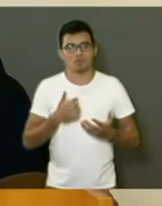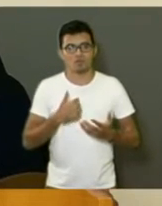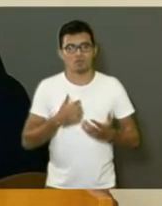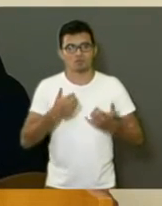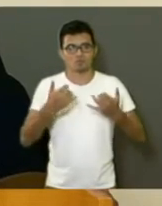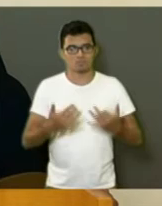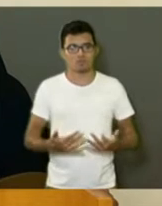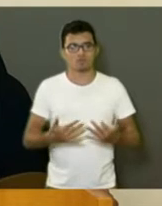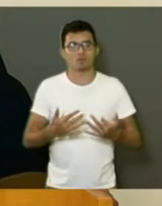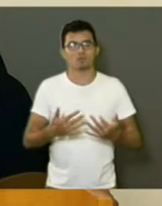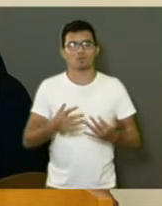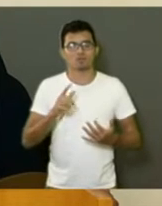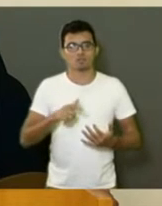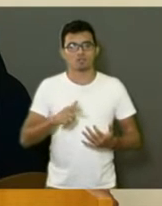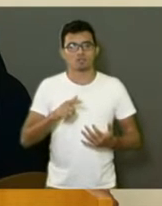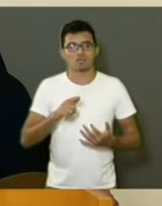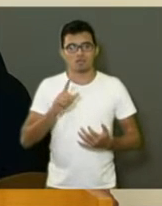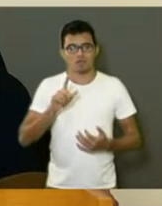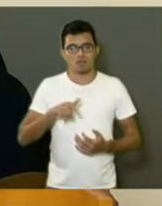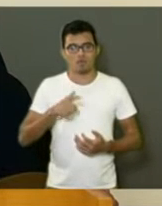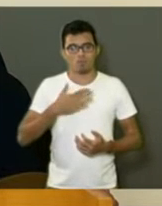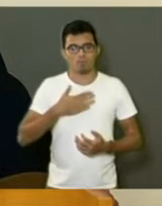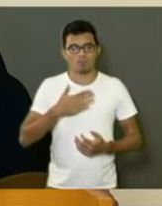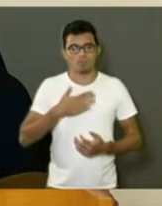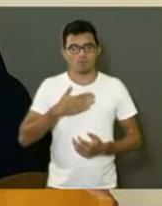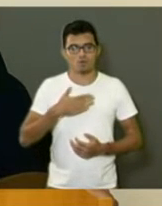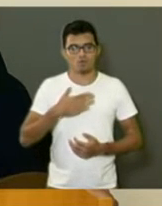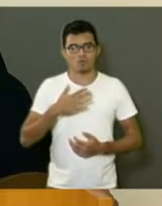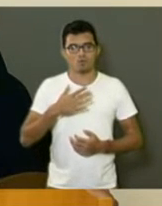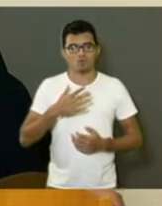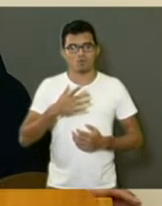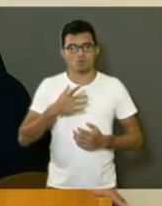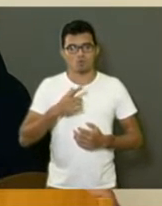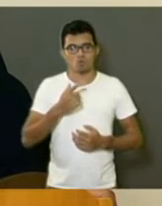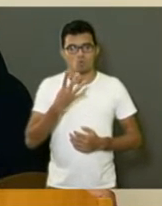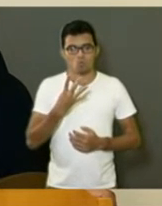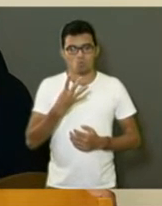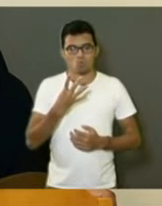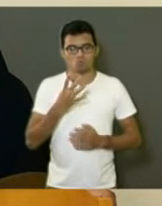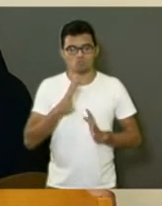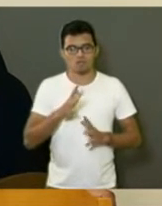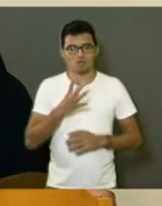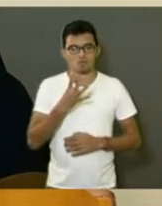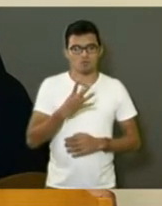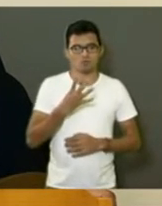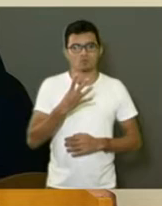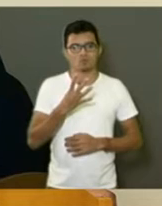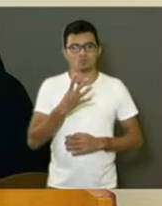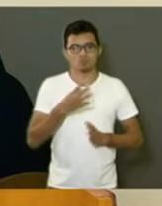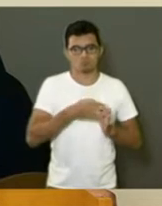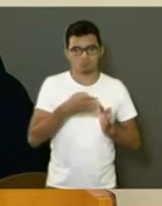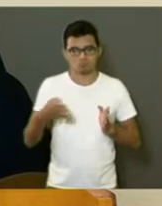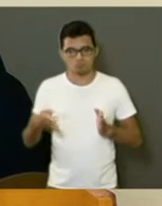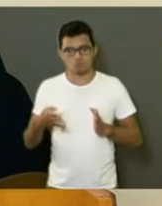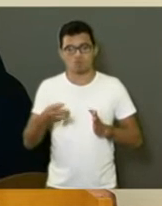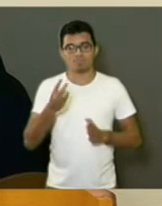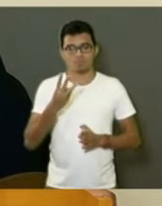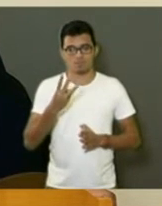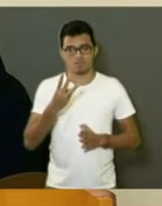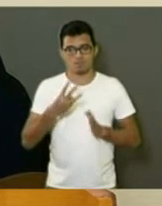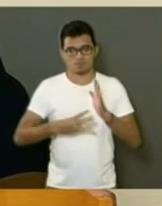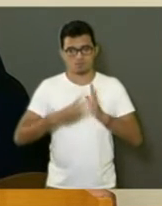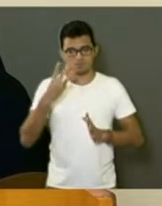mandatos, esse é o terceiro mandato, tudo, nem tudo que eu quis fazer,